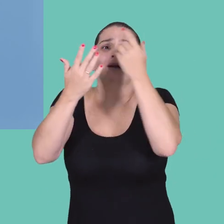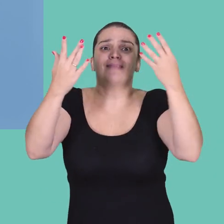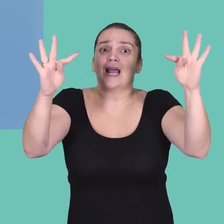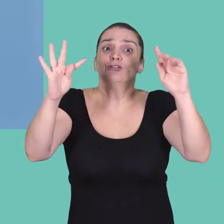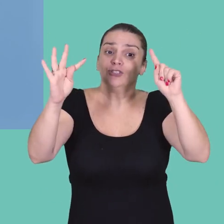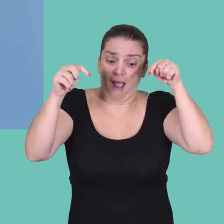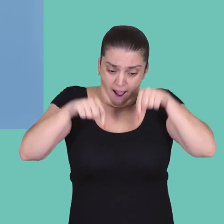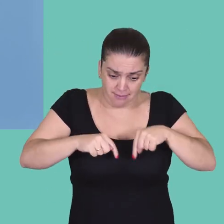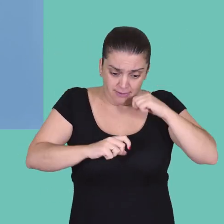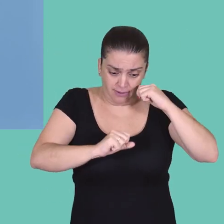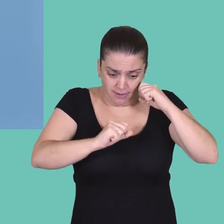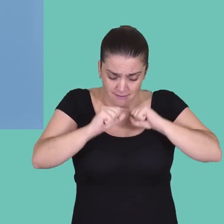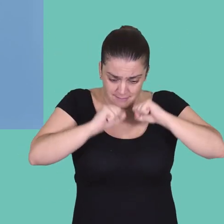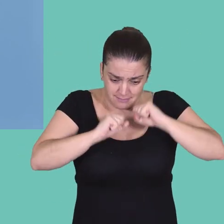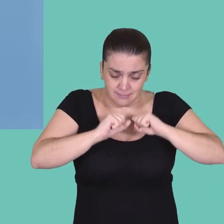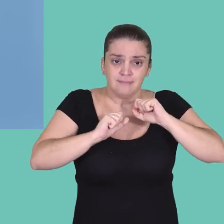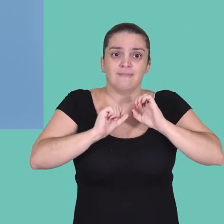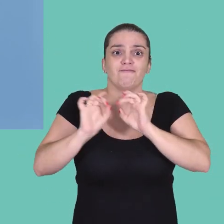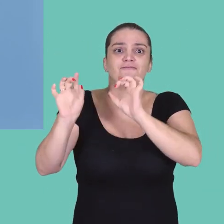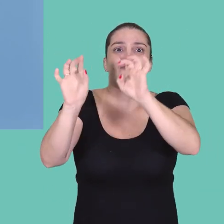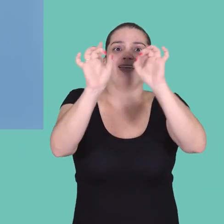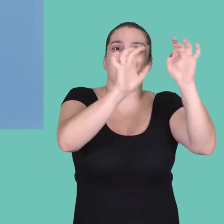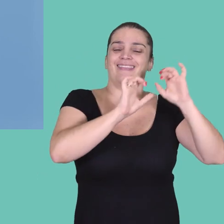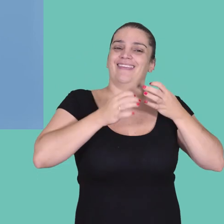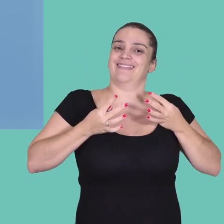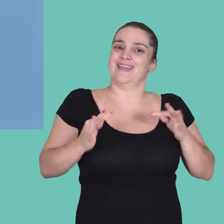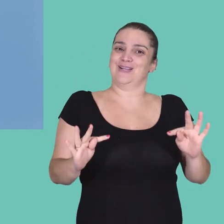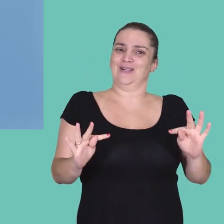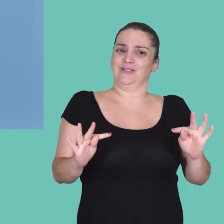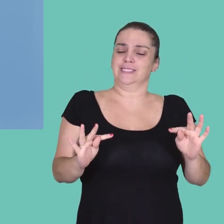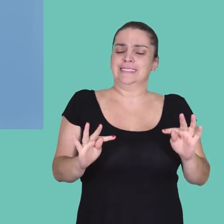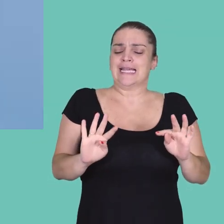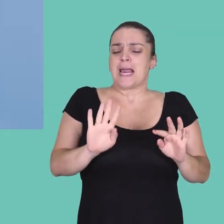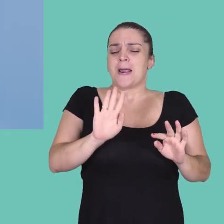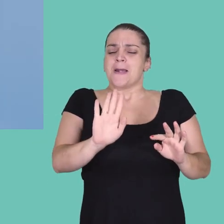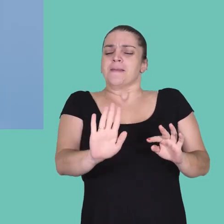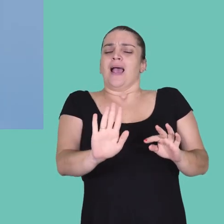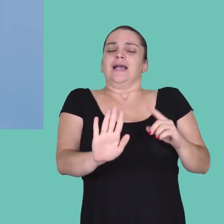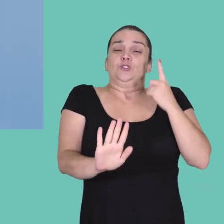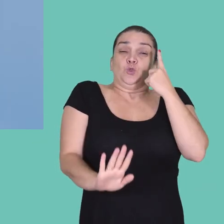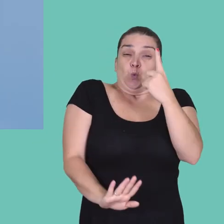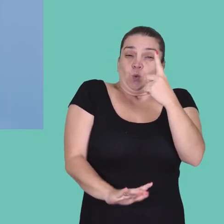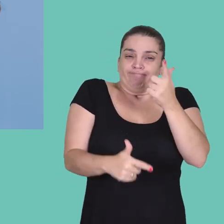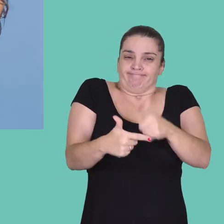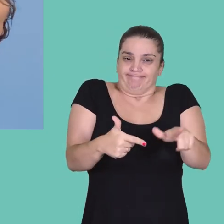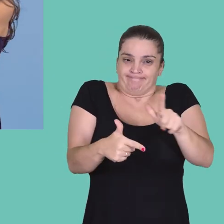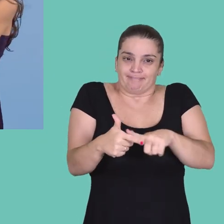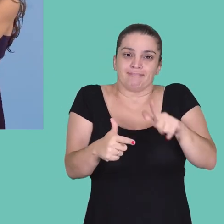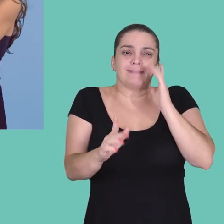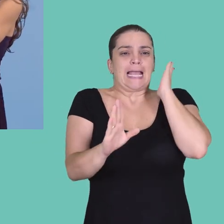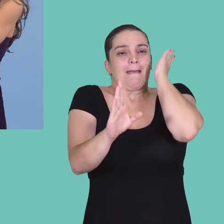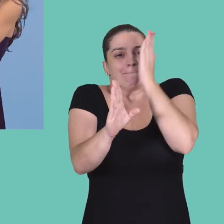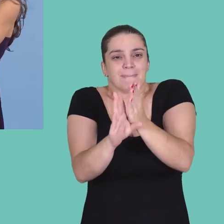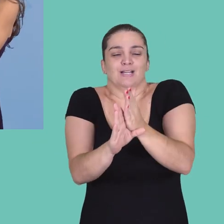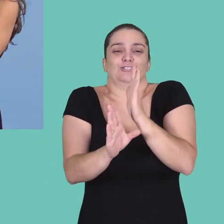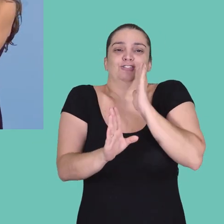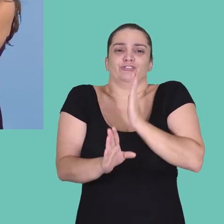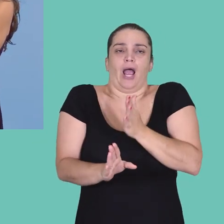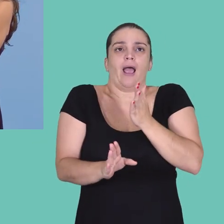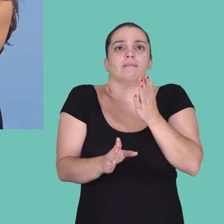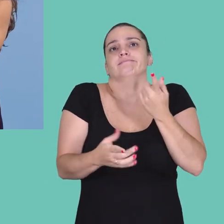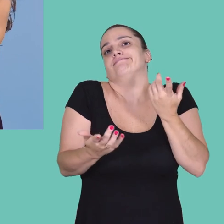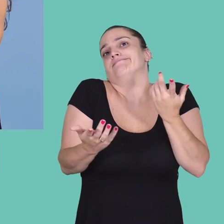quiser parar de comprar tecnologia pronta e começar a vender tecnologia. Mas, Márcia, um dos problemas que a gente